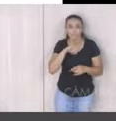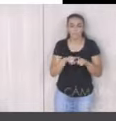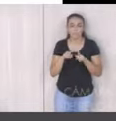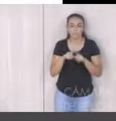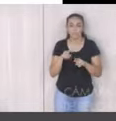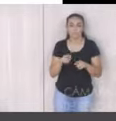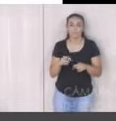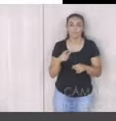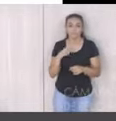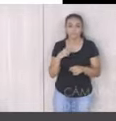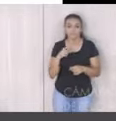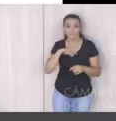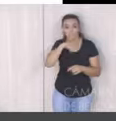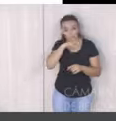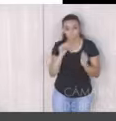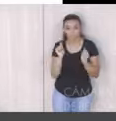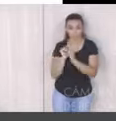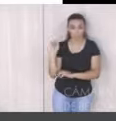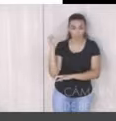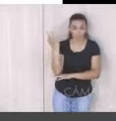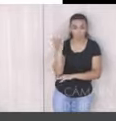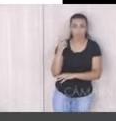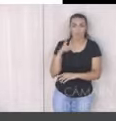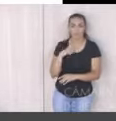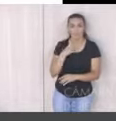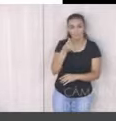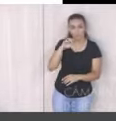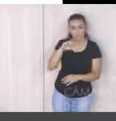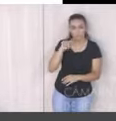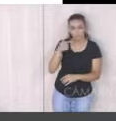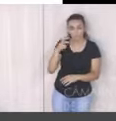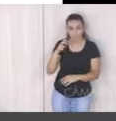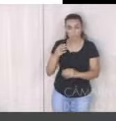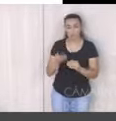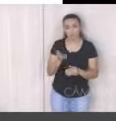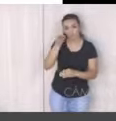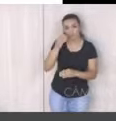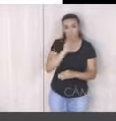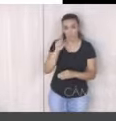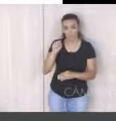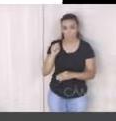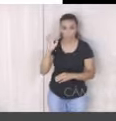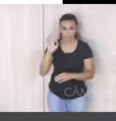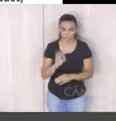botânico, também do jardim zoológico e do jardim botânico, saindo de 69,25% para 88%.